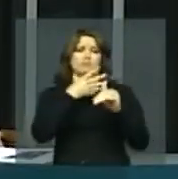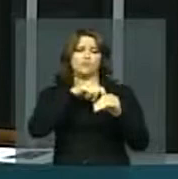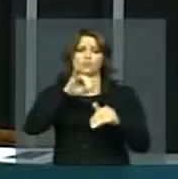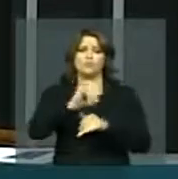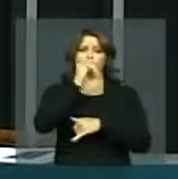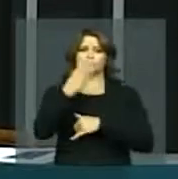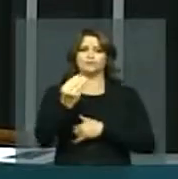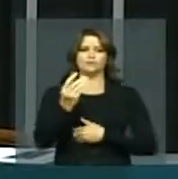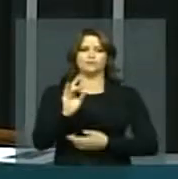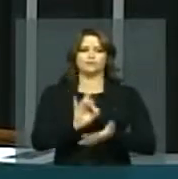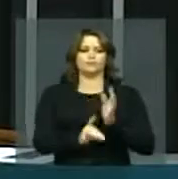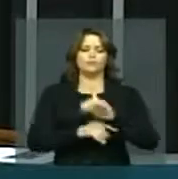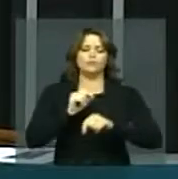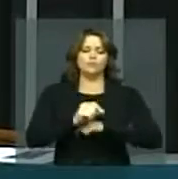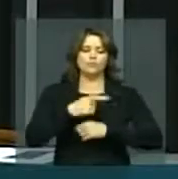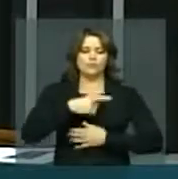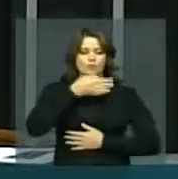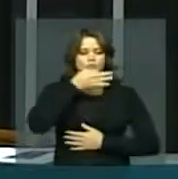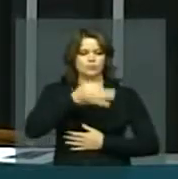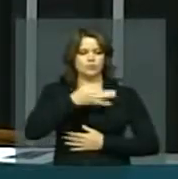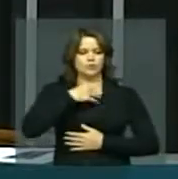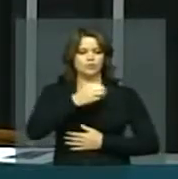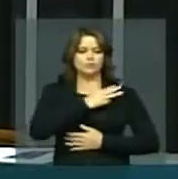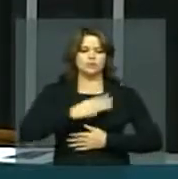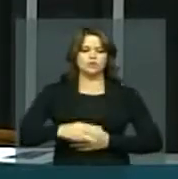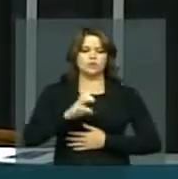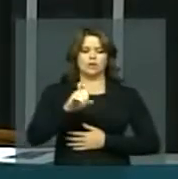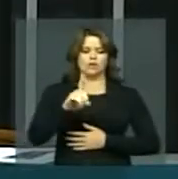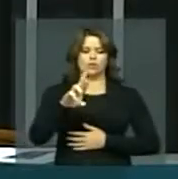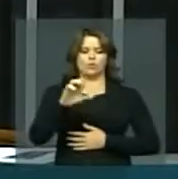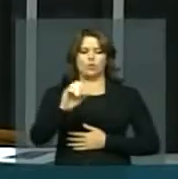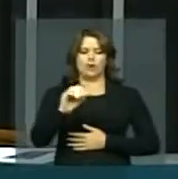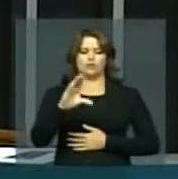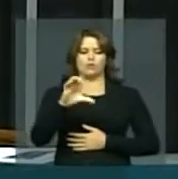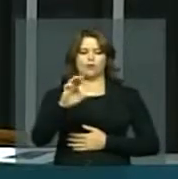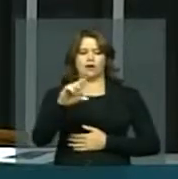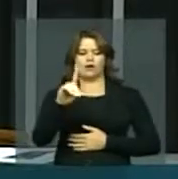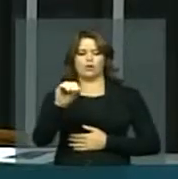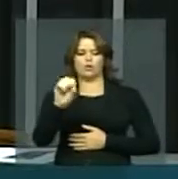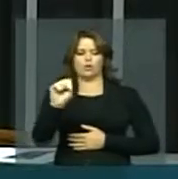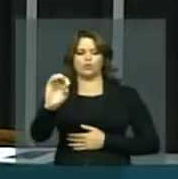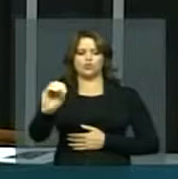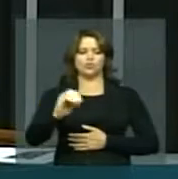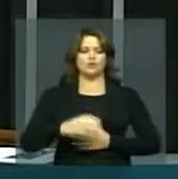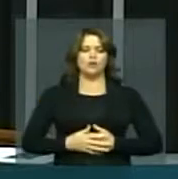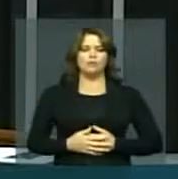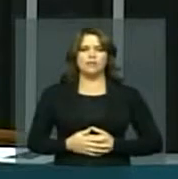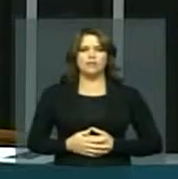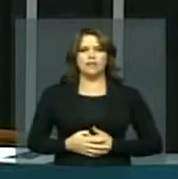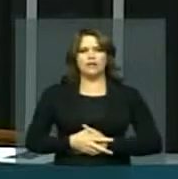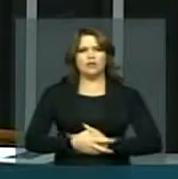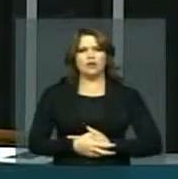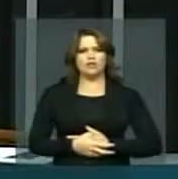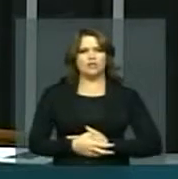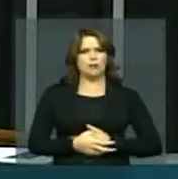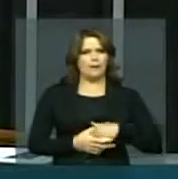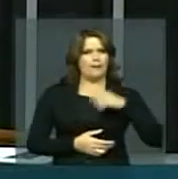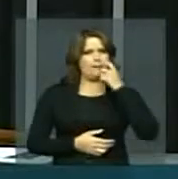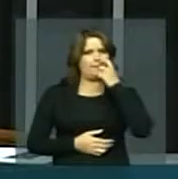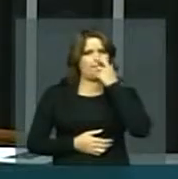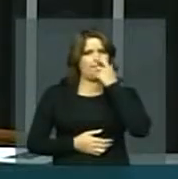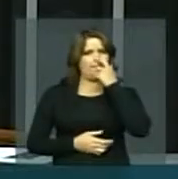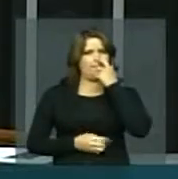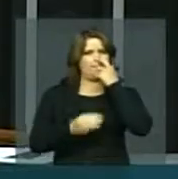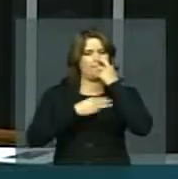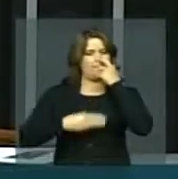muito importante a posição do ministro Eduardo Cardoso e Luiz